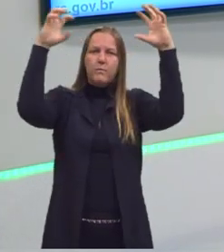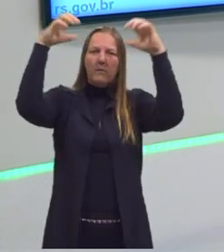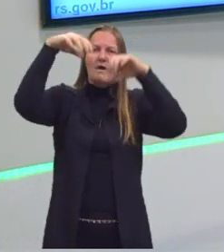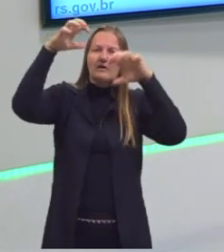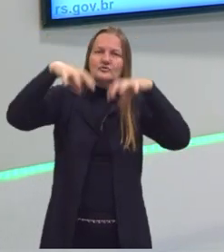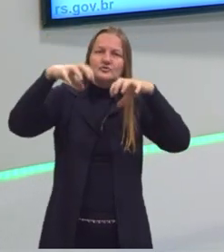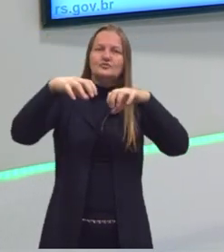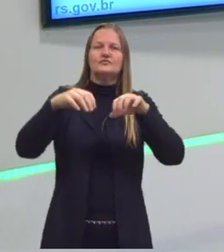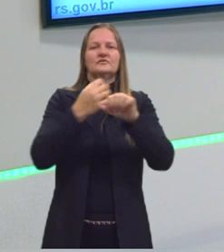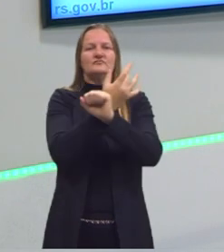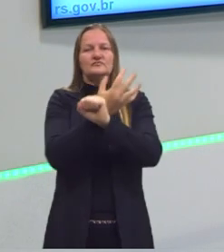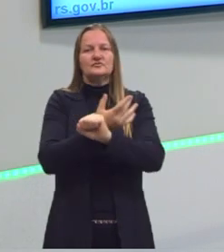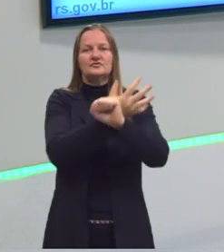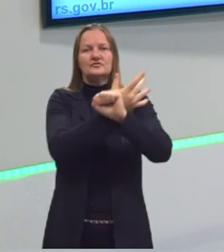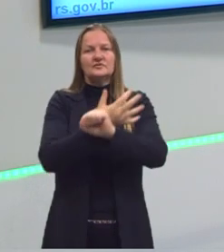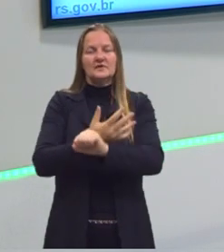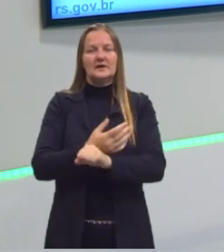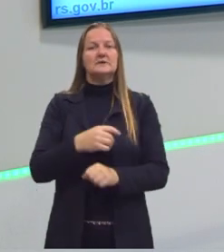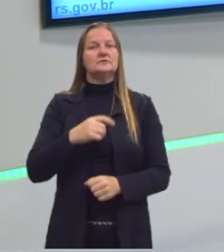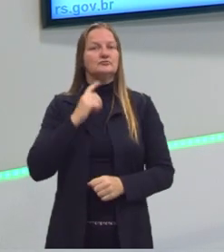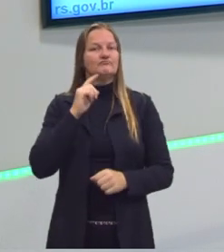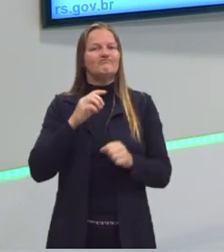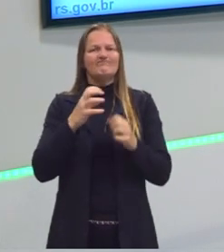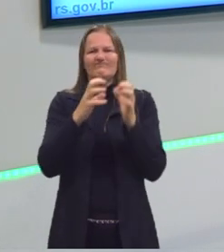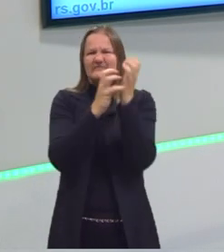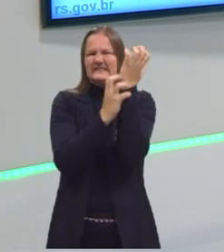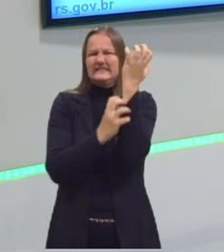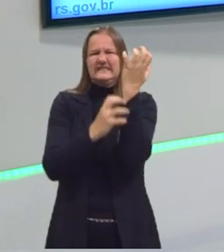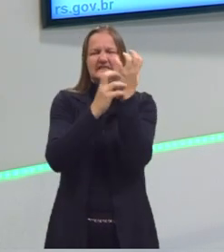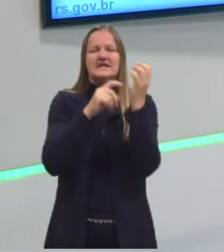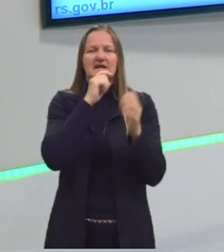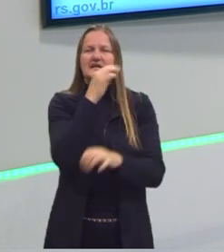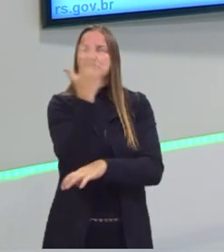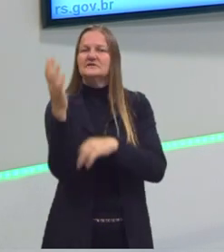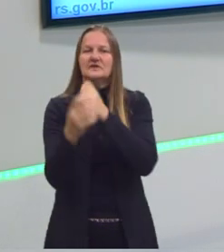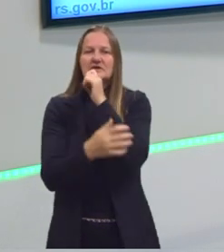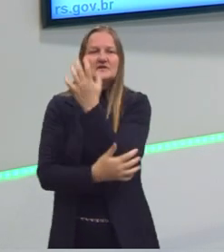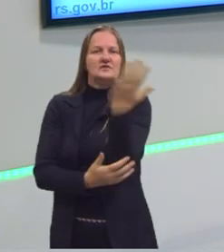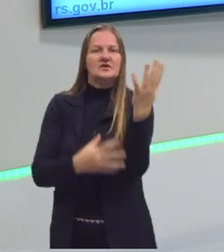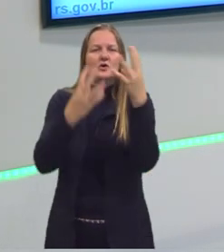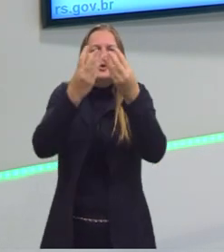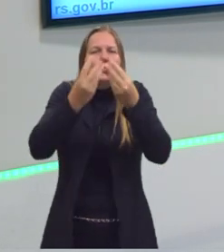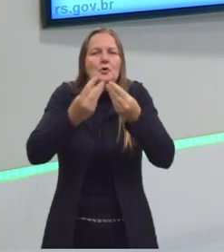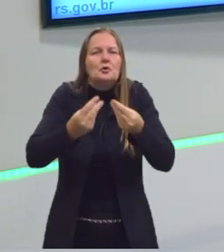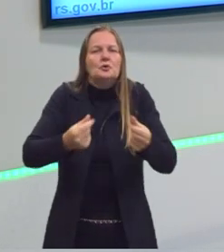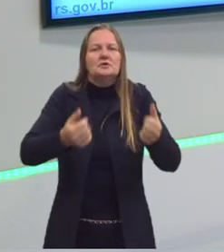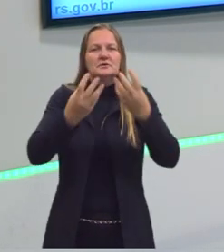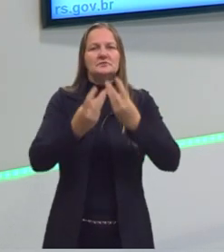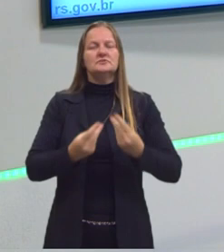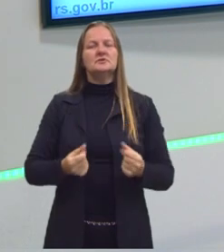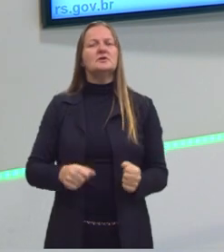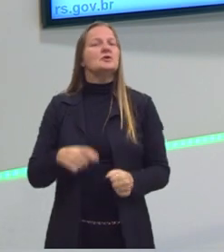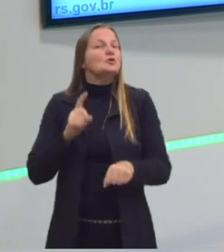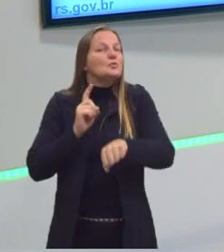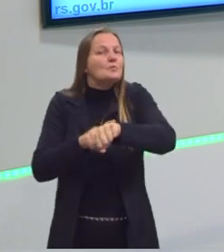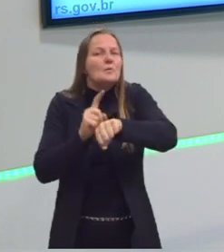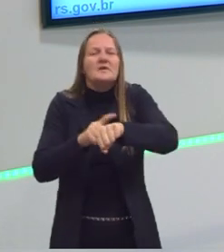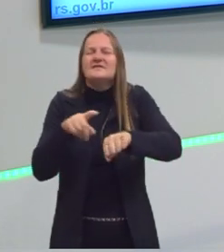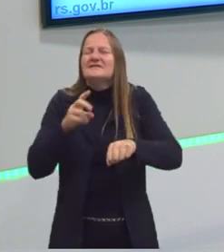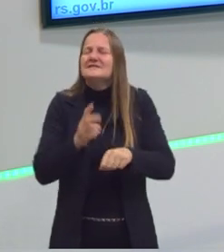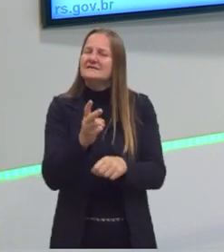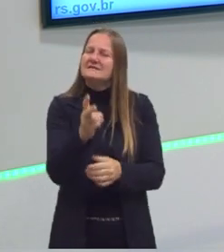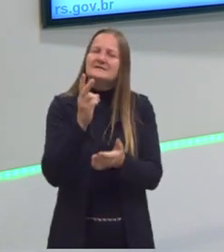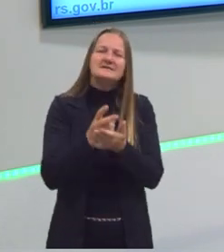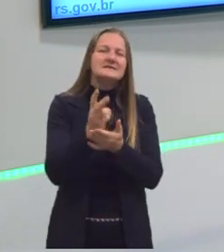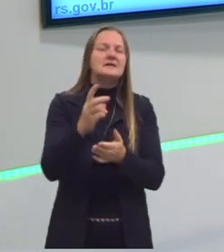chuva ácida, que hoje é um passivo ambiental, que agride o nosso meio ambiente. Então, em todo momento está ocorrendo as reações inorgânicas.